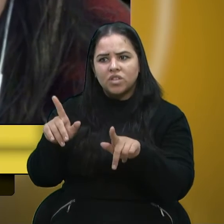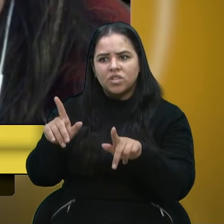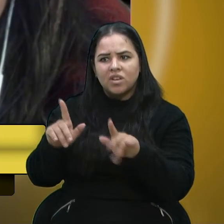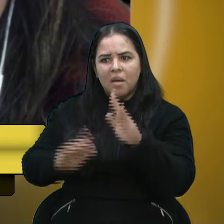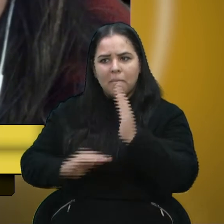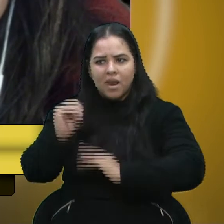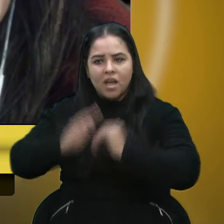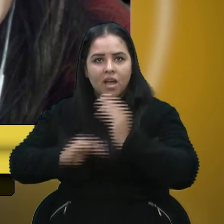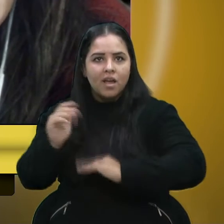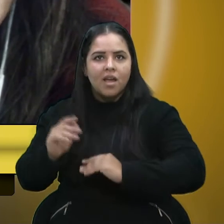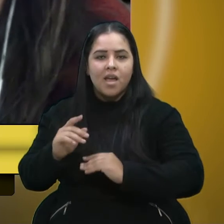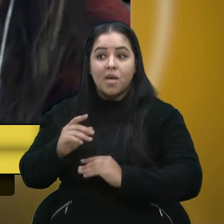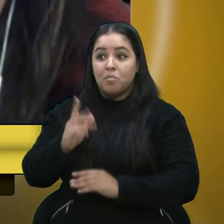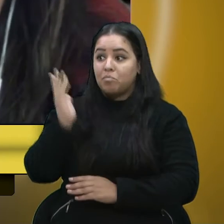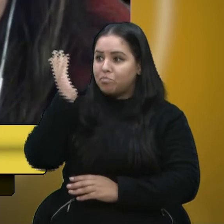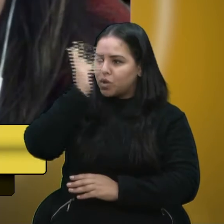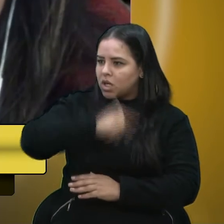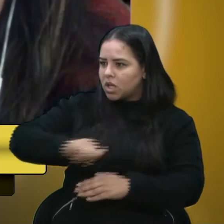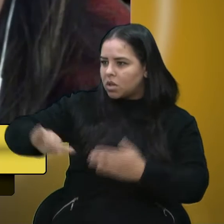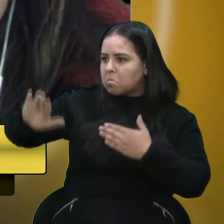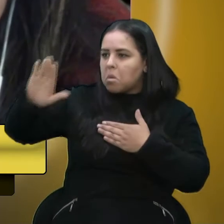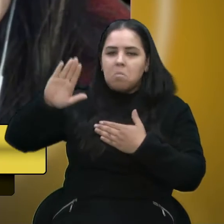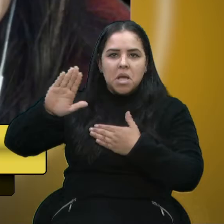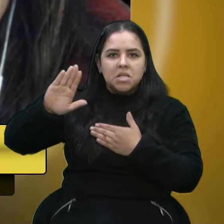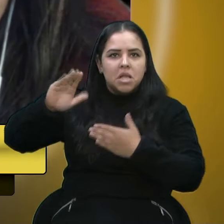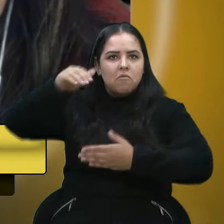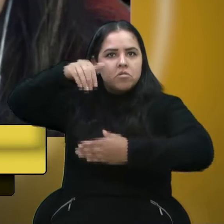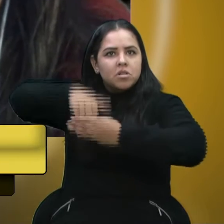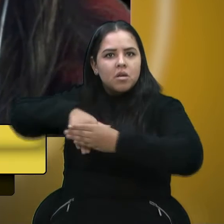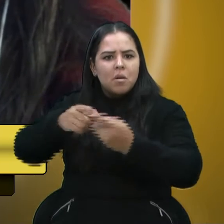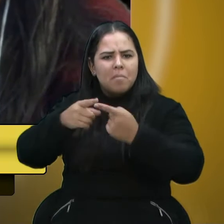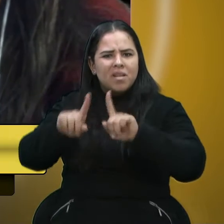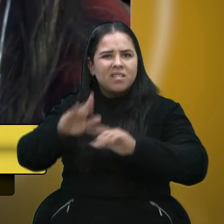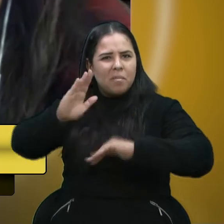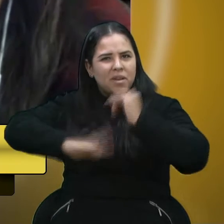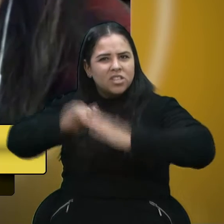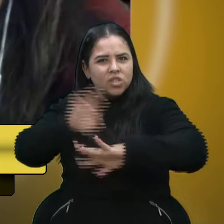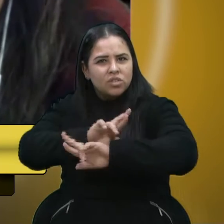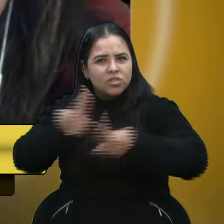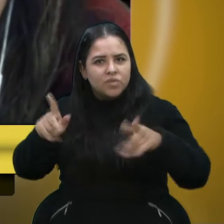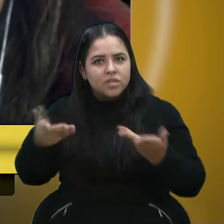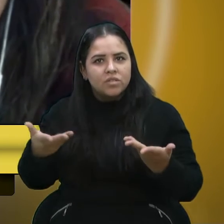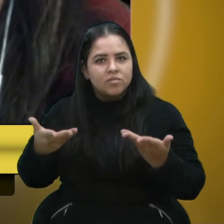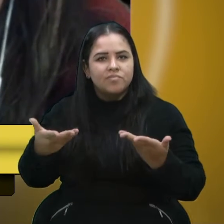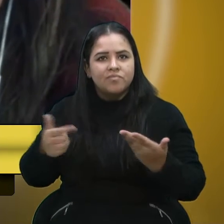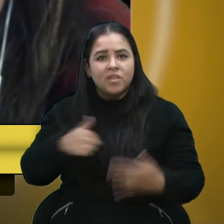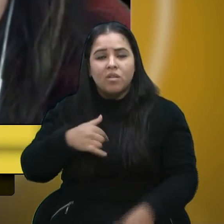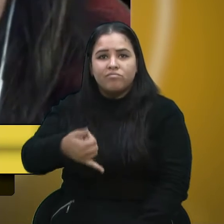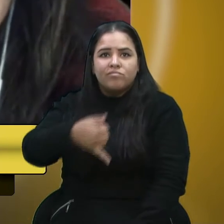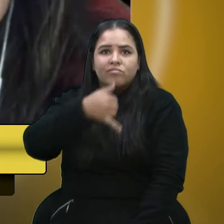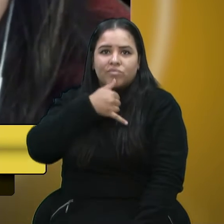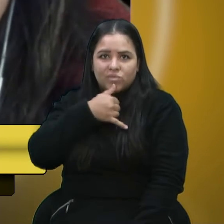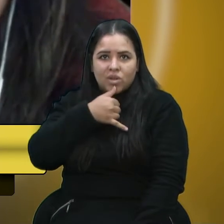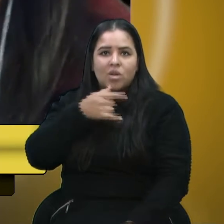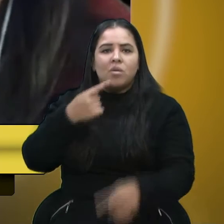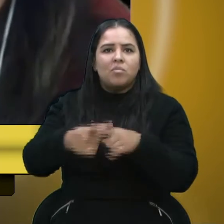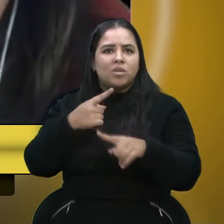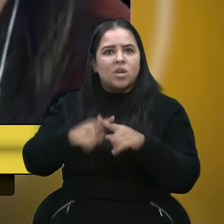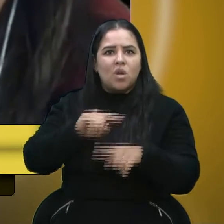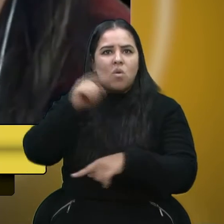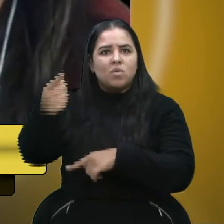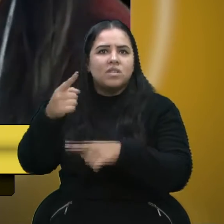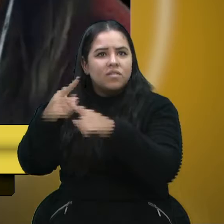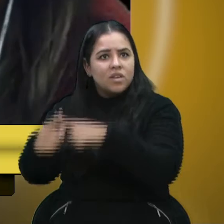bonito na eleição e uma prática muito distinta. Então, eu quero lamentar, porque em outras ocasiões nessa casa, mesmo sem